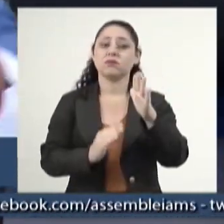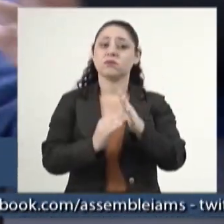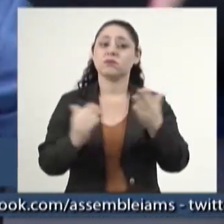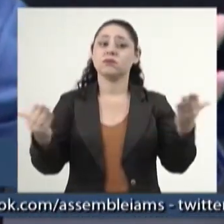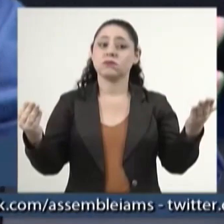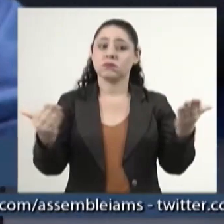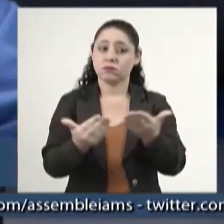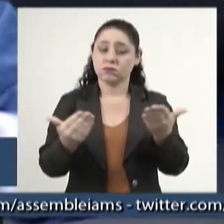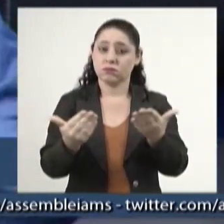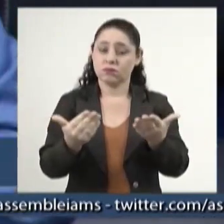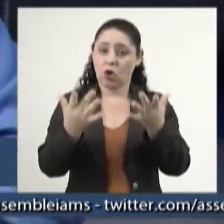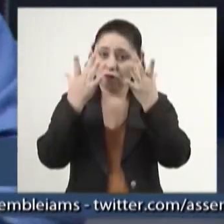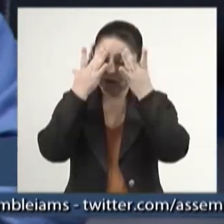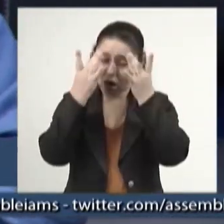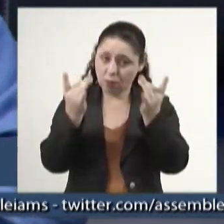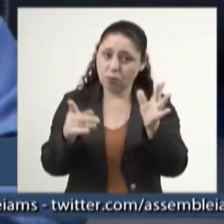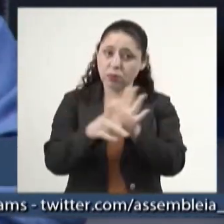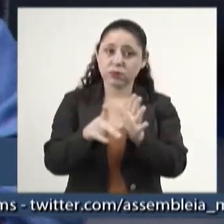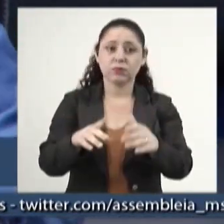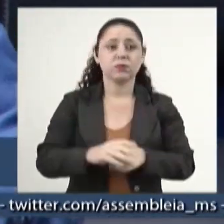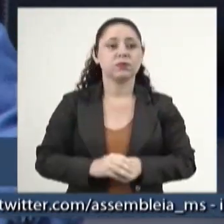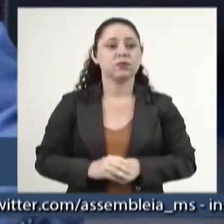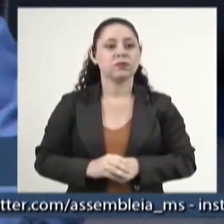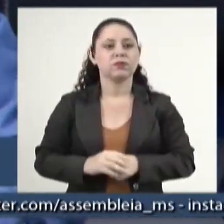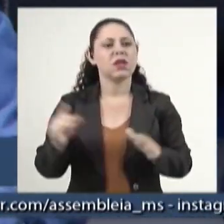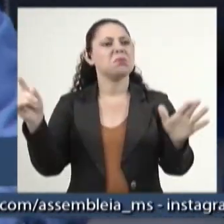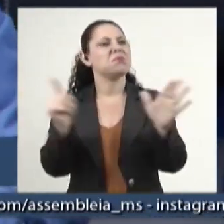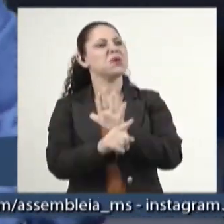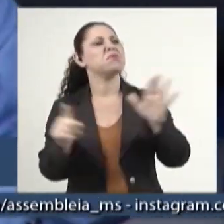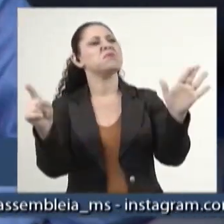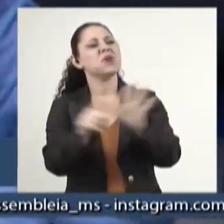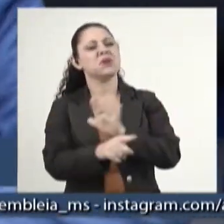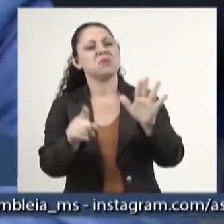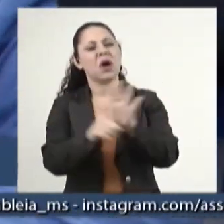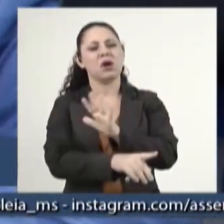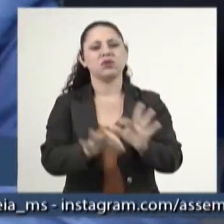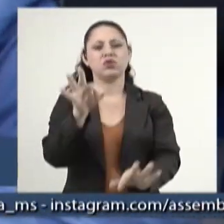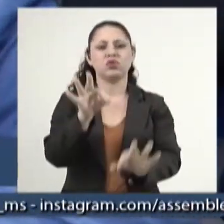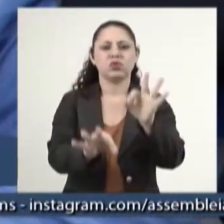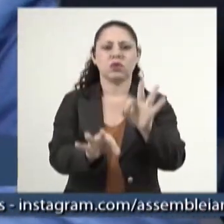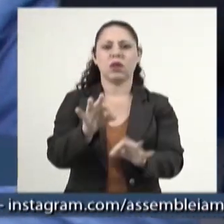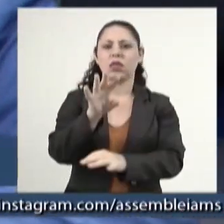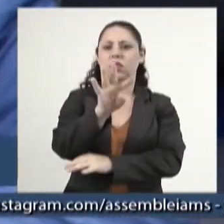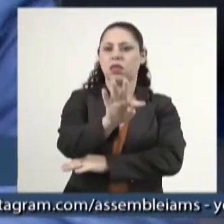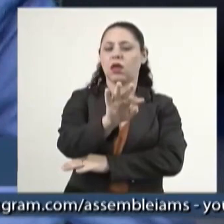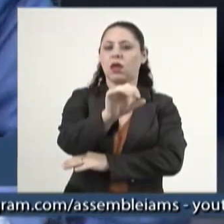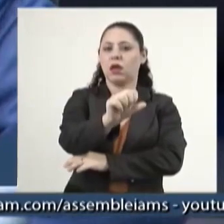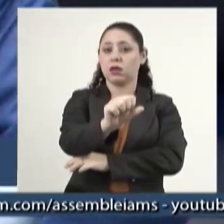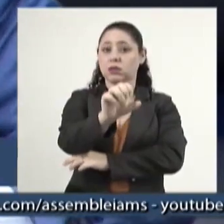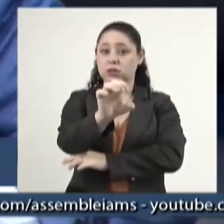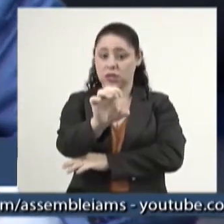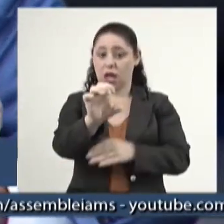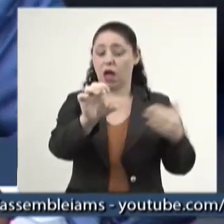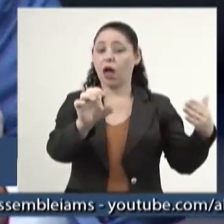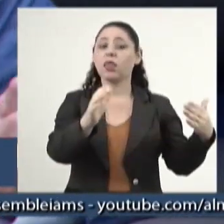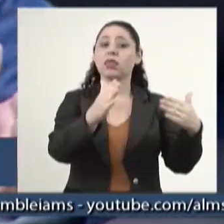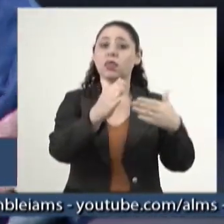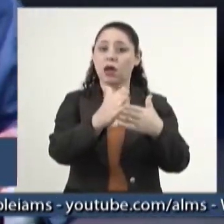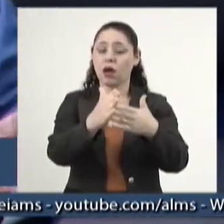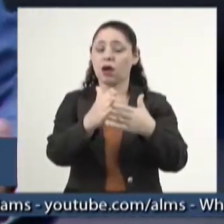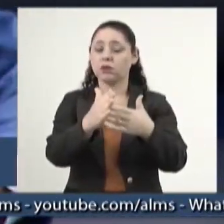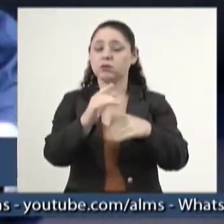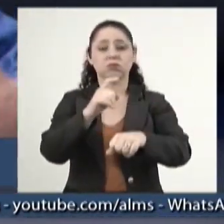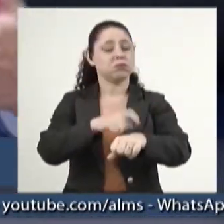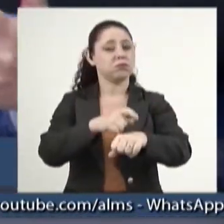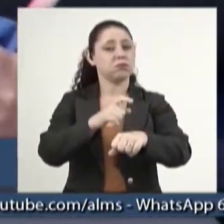momento, isso oficialmente, muita pergunta sobre julgamento do TSE ontem, até o momento